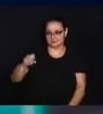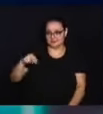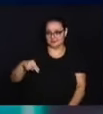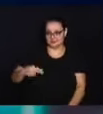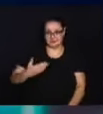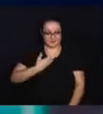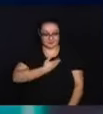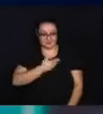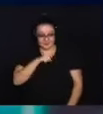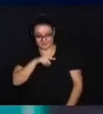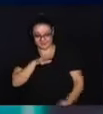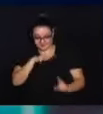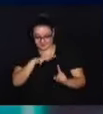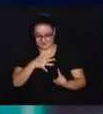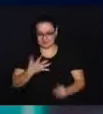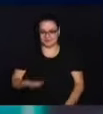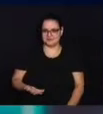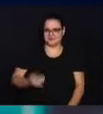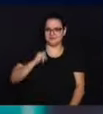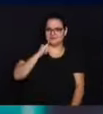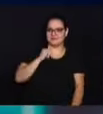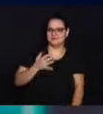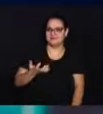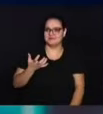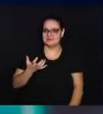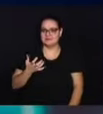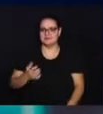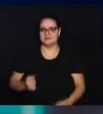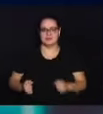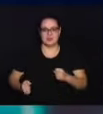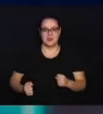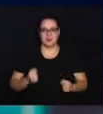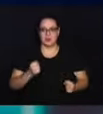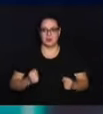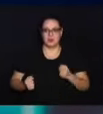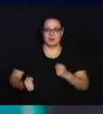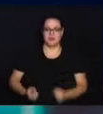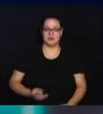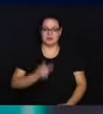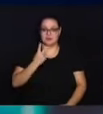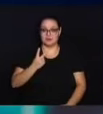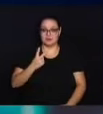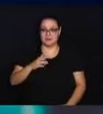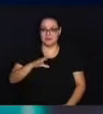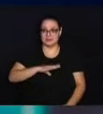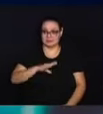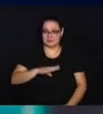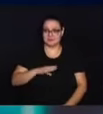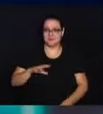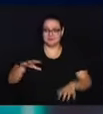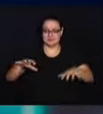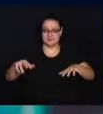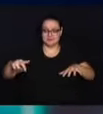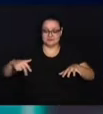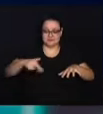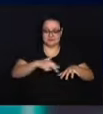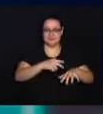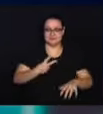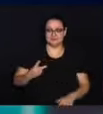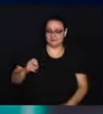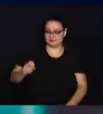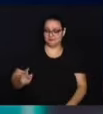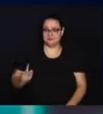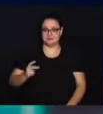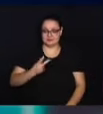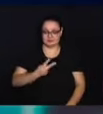amigo, que você era fã dele. Dizendo que queria fazer uma corrida entre duas cidades, fazendo um percurso de